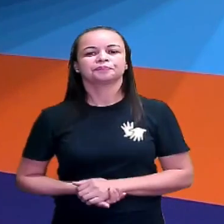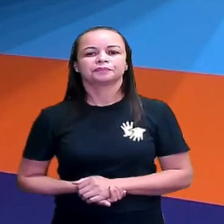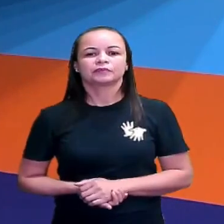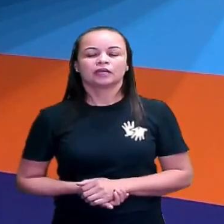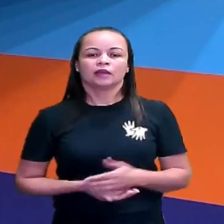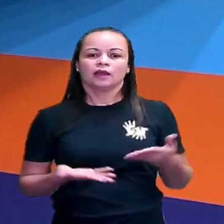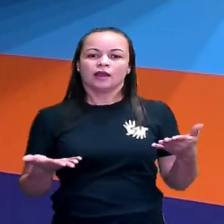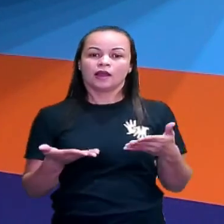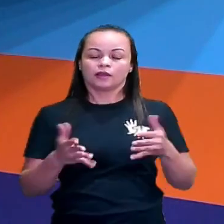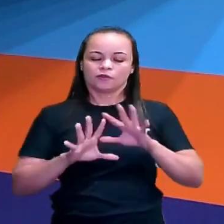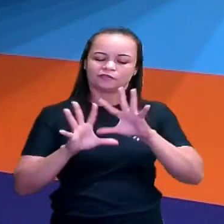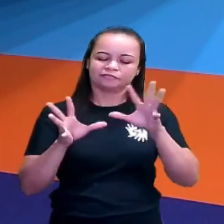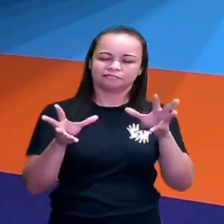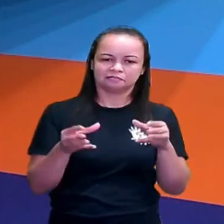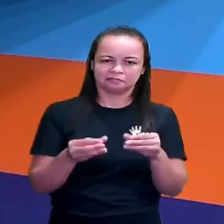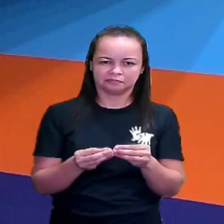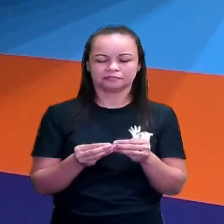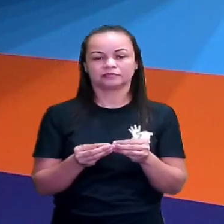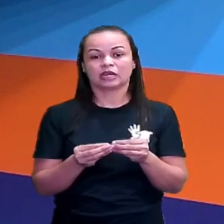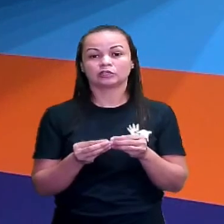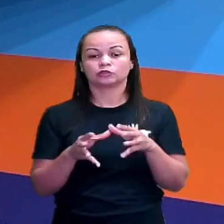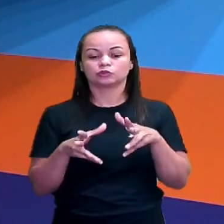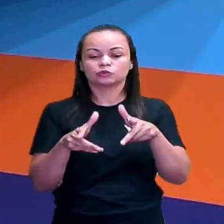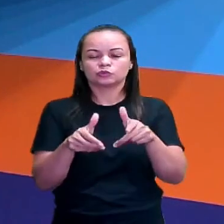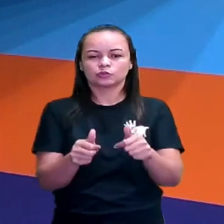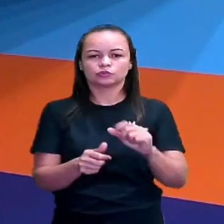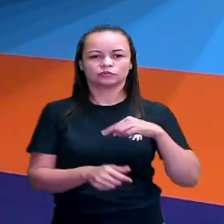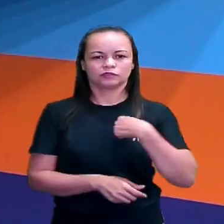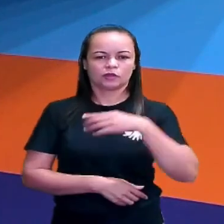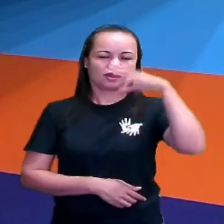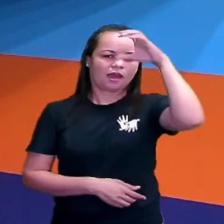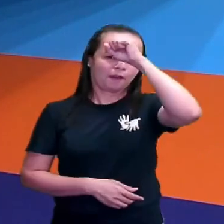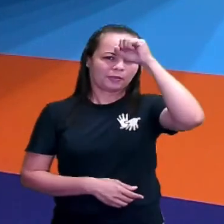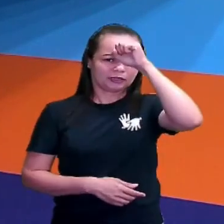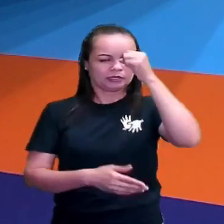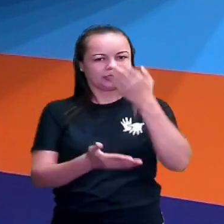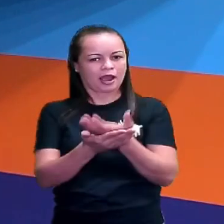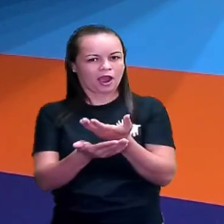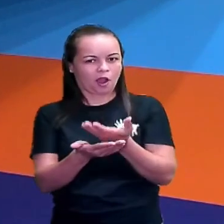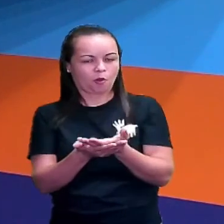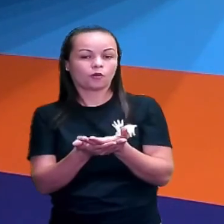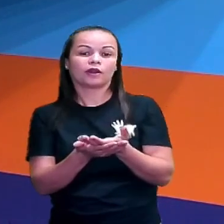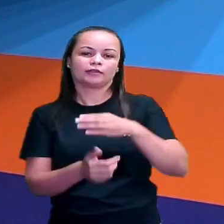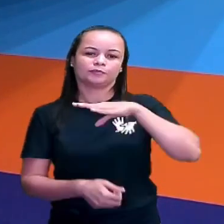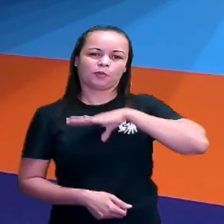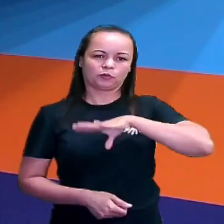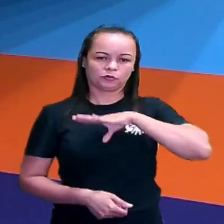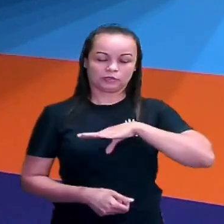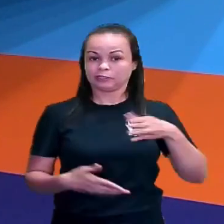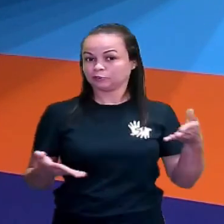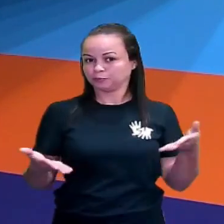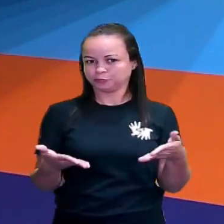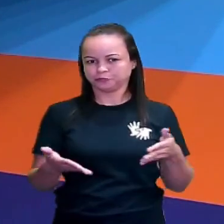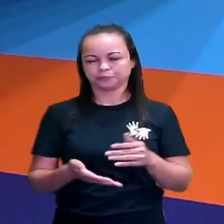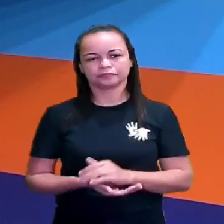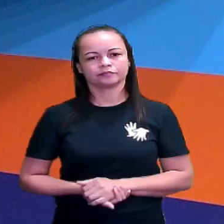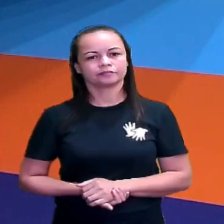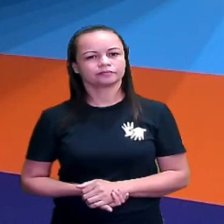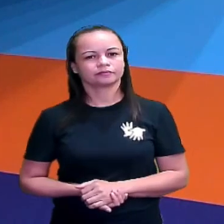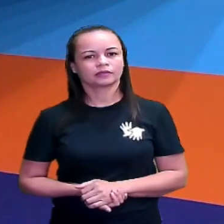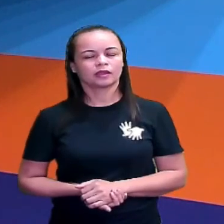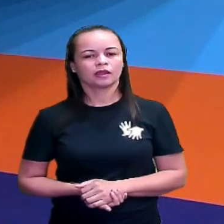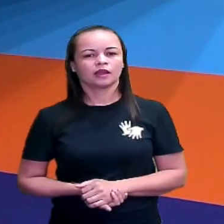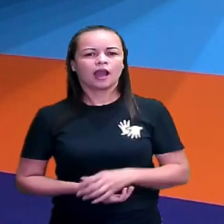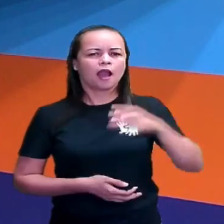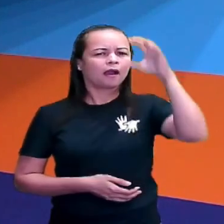Agora a gente vai resumir tudo que nós aprendemos na nossa aula de língua portuguesa de hoje. Na nossa aula de hoje, nós